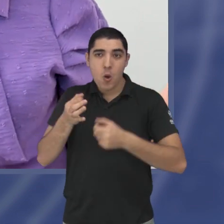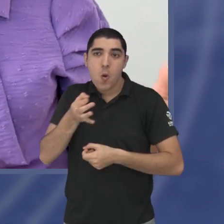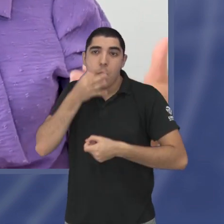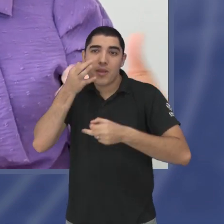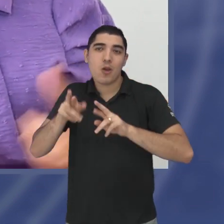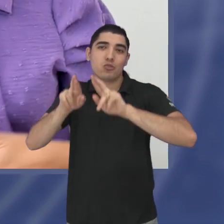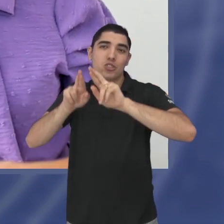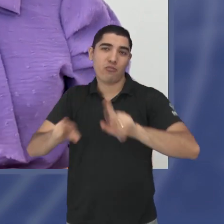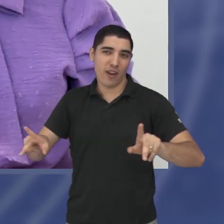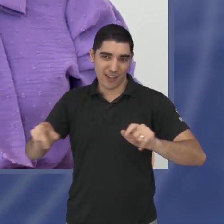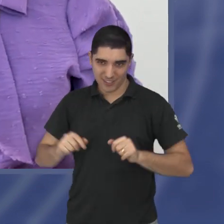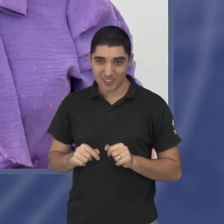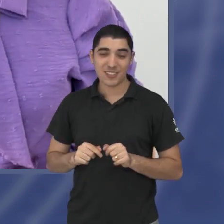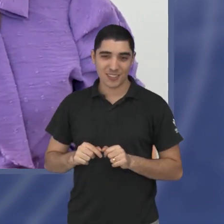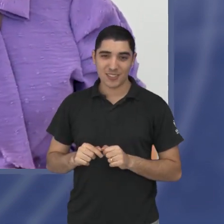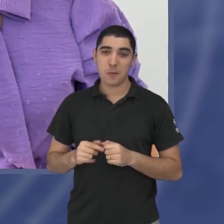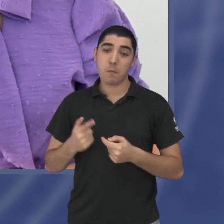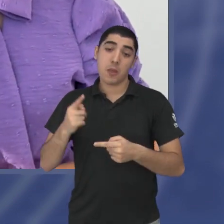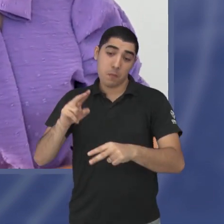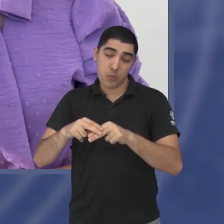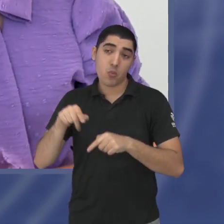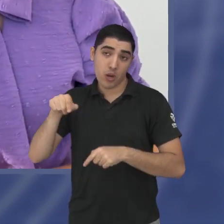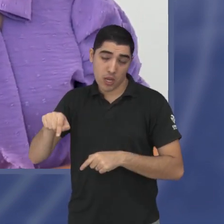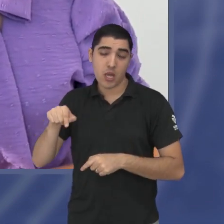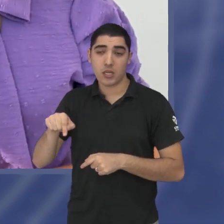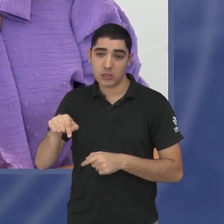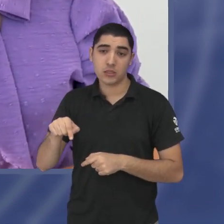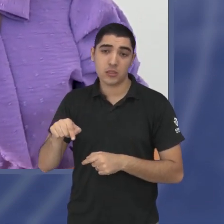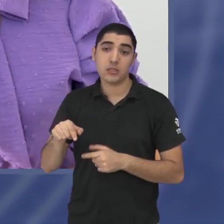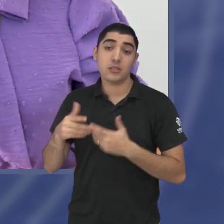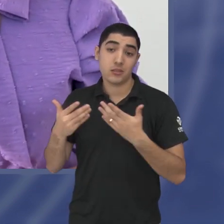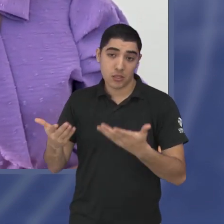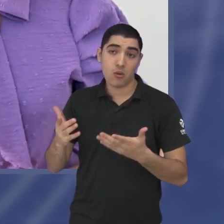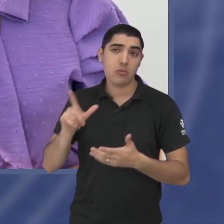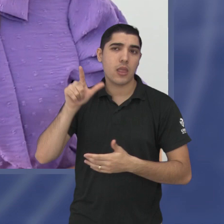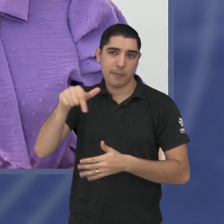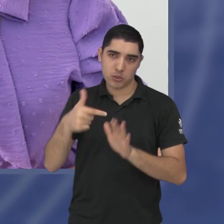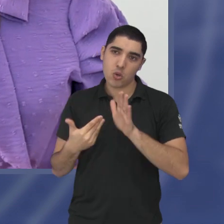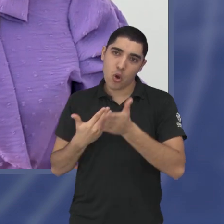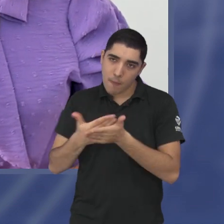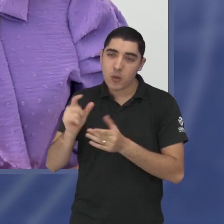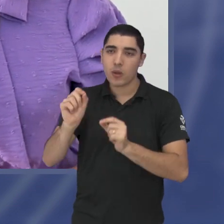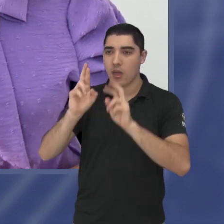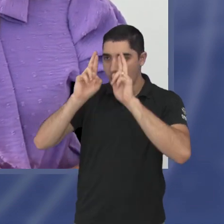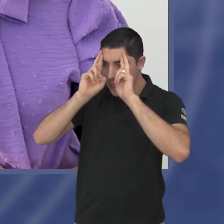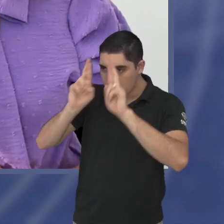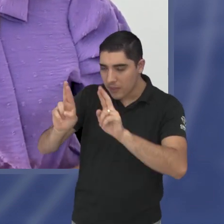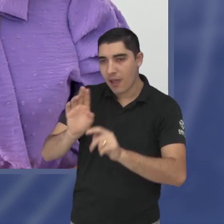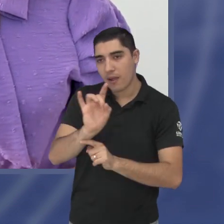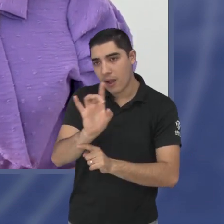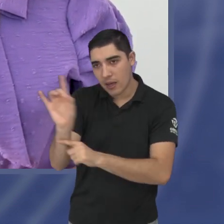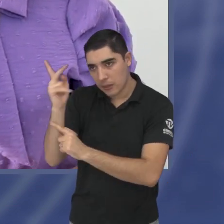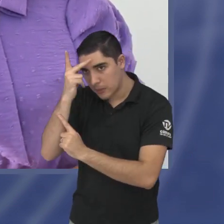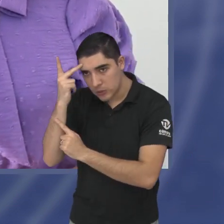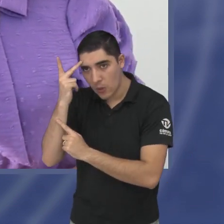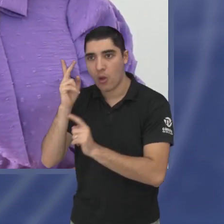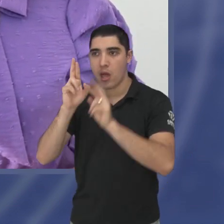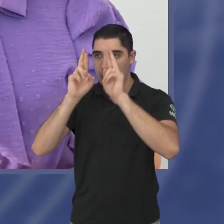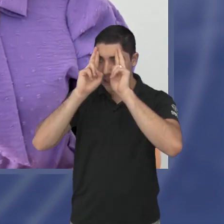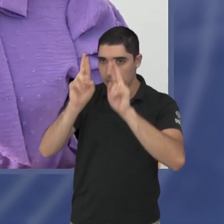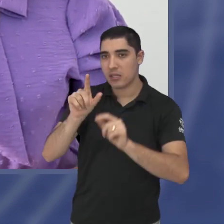contrapartida né para essa visão desse movimento e aí entra sim o respeito às individualidades a decisão